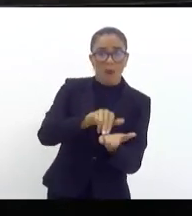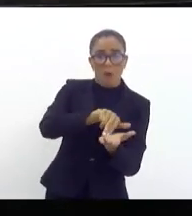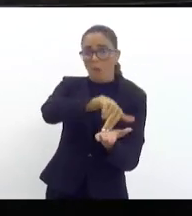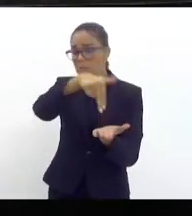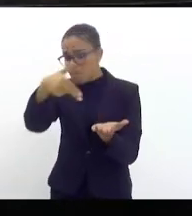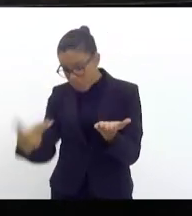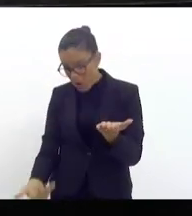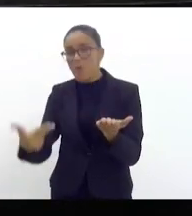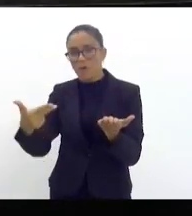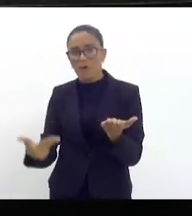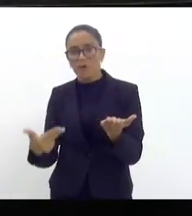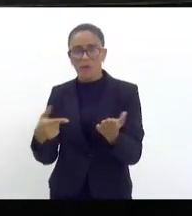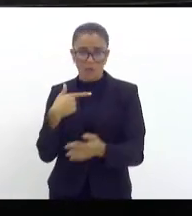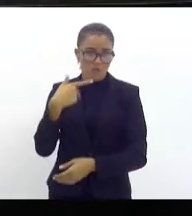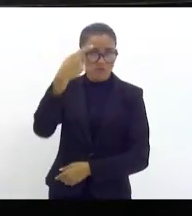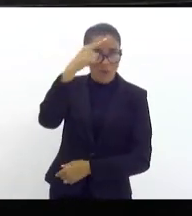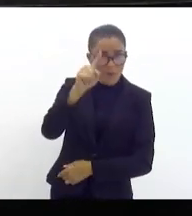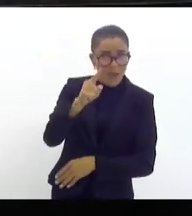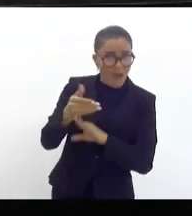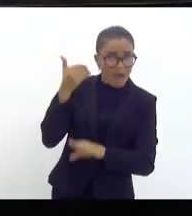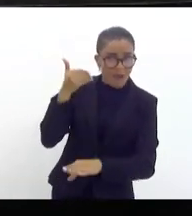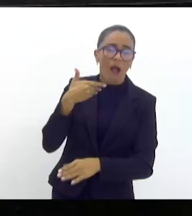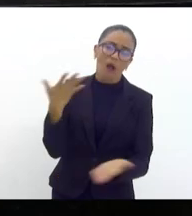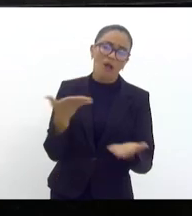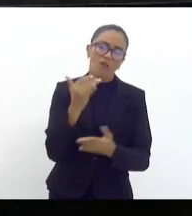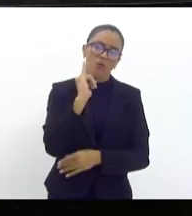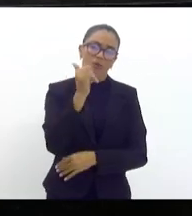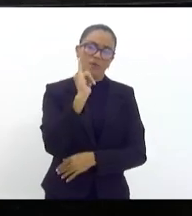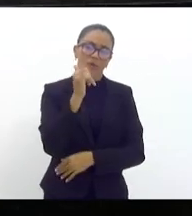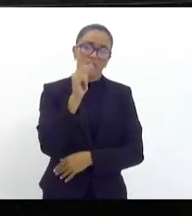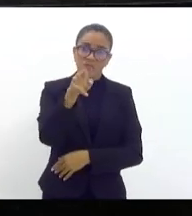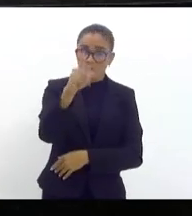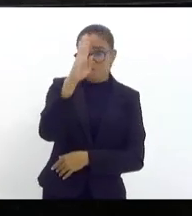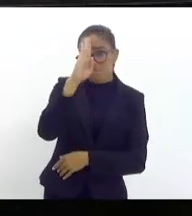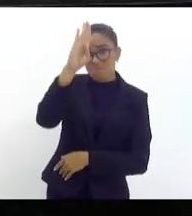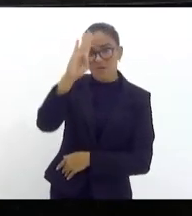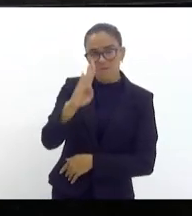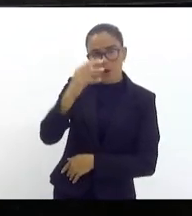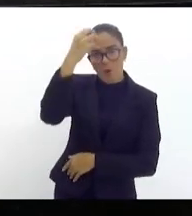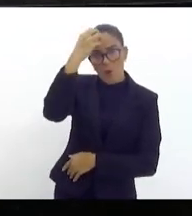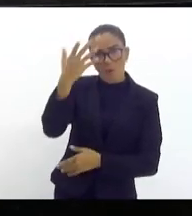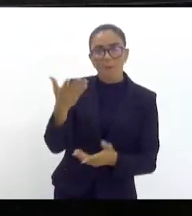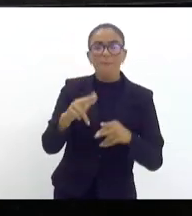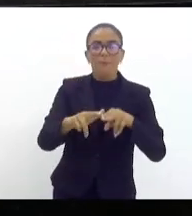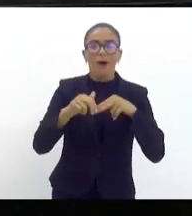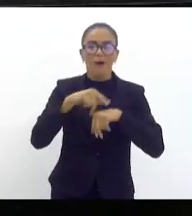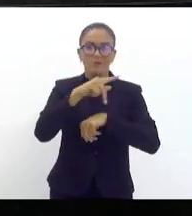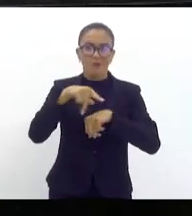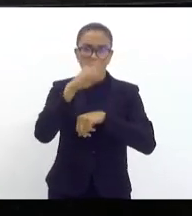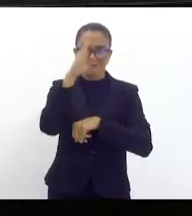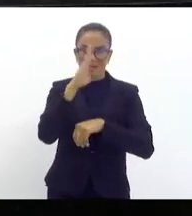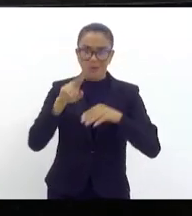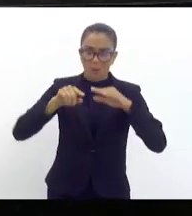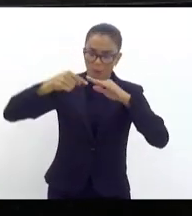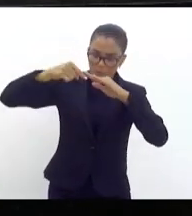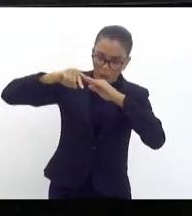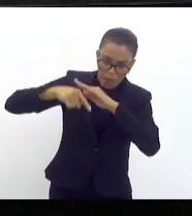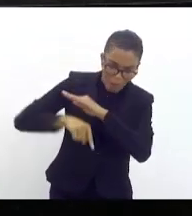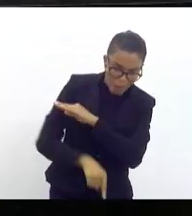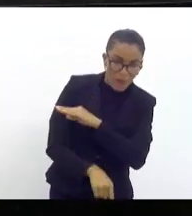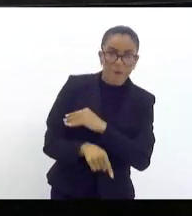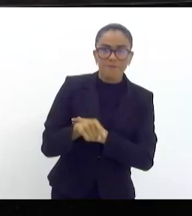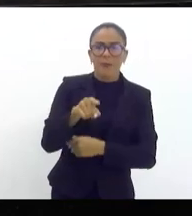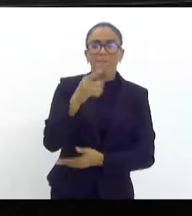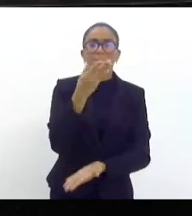Pois é, se eu não sabia, eu estou te contando agora. Você é um dos principais culpados do nosso país de sair do buraco e perder o respeito